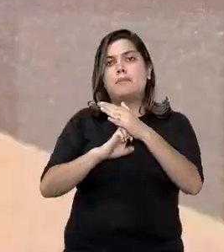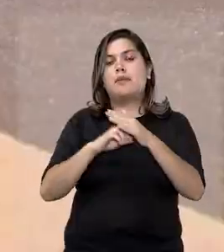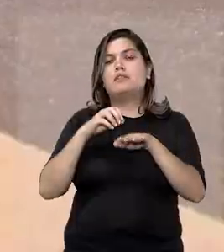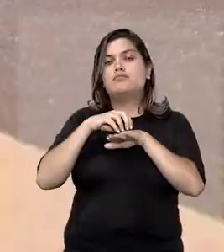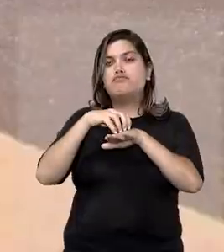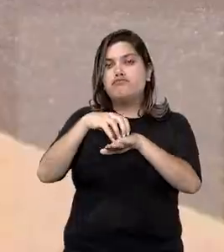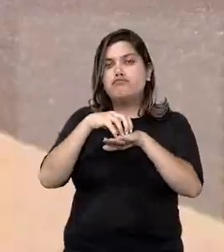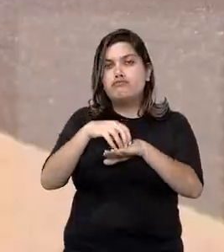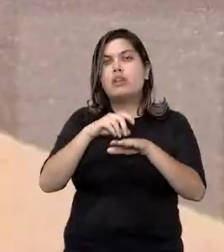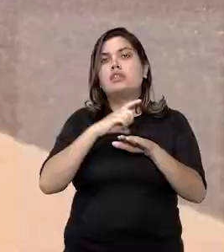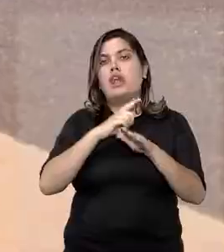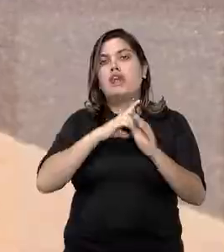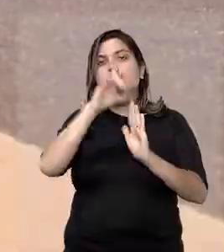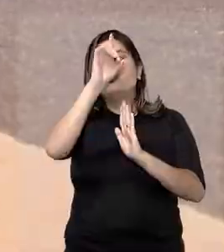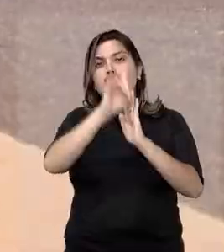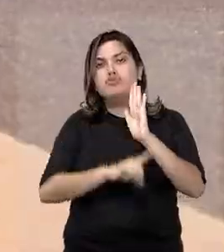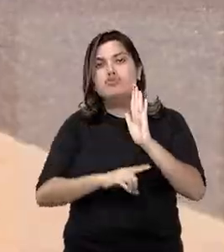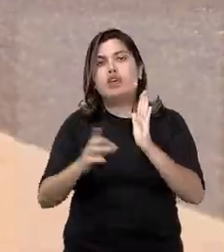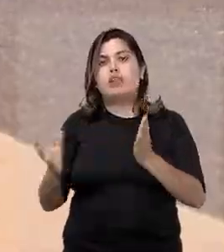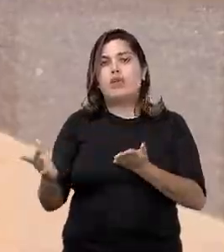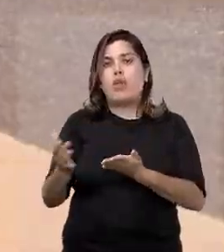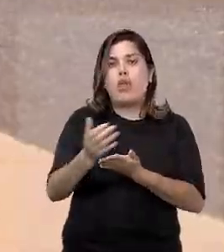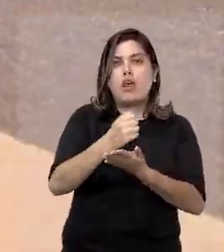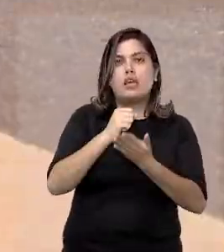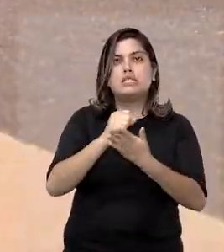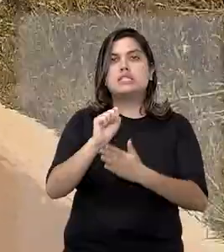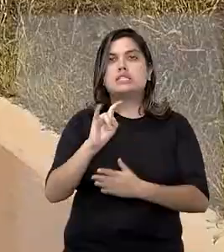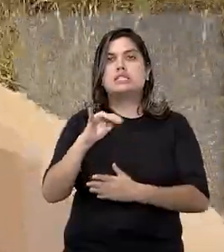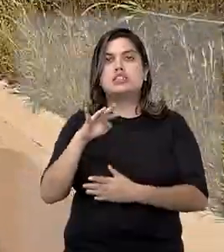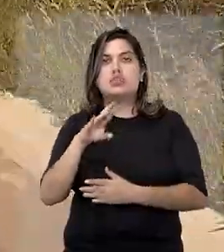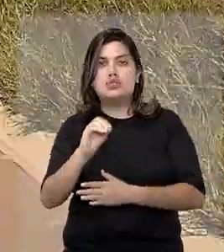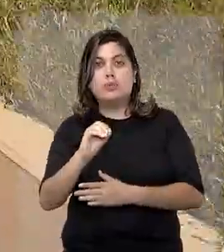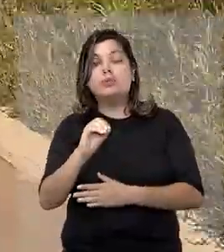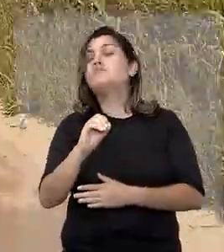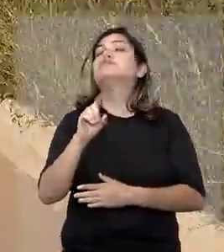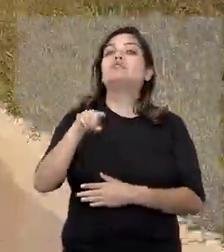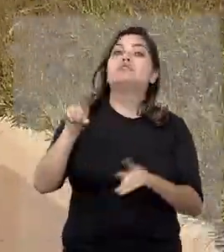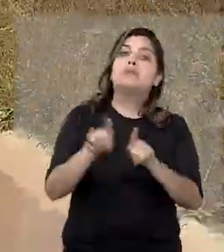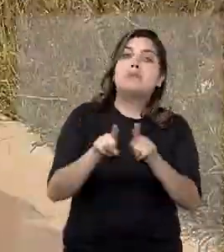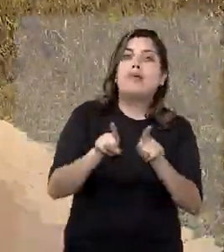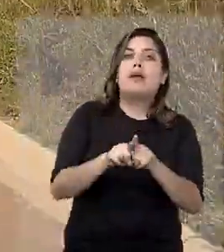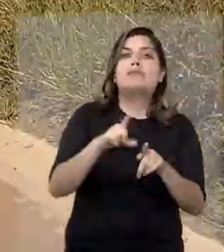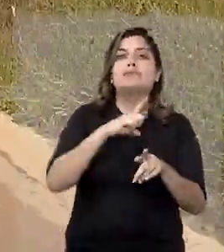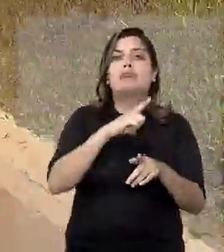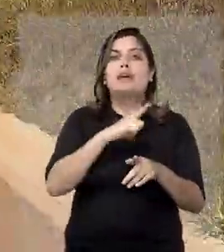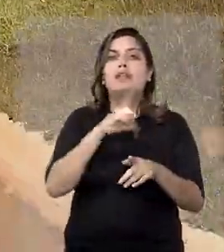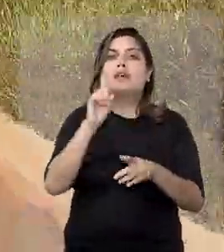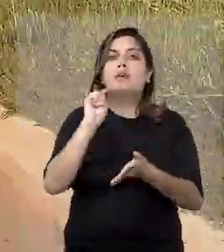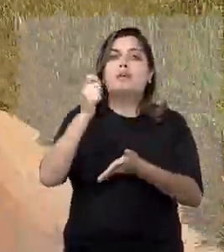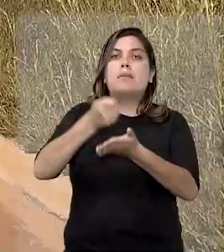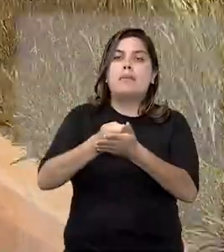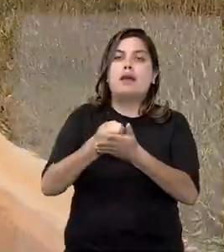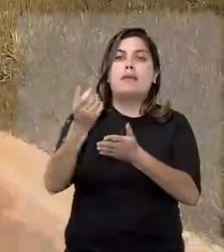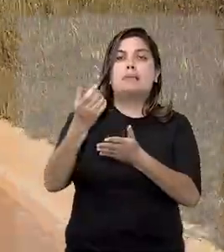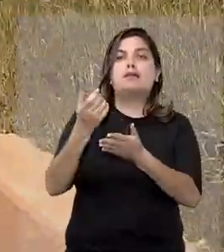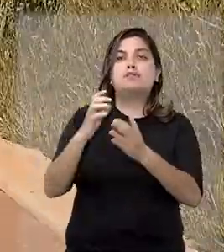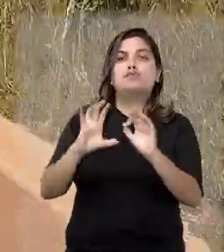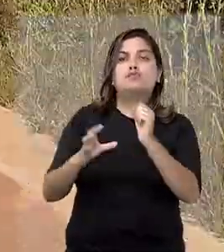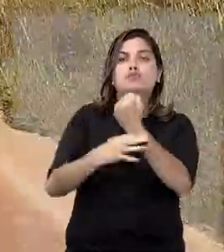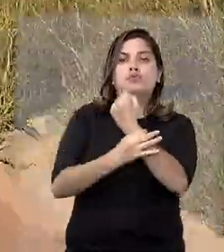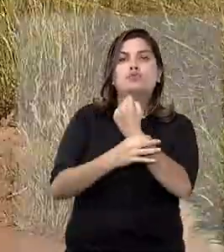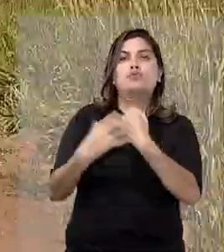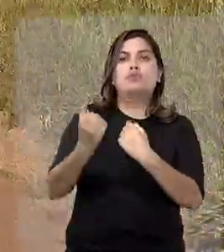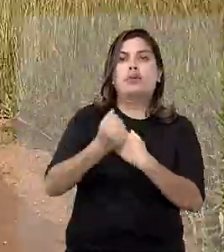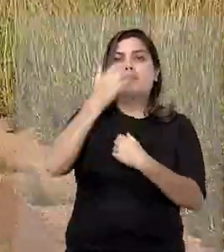transportadora, deveria ter direito à indenização pelo sinistro. Argumentou ainda que o não pagamento da indenização securitária